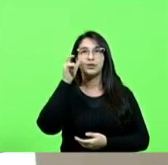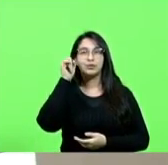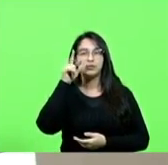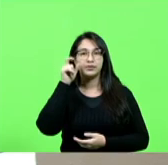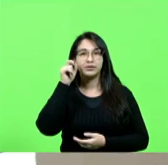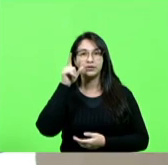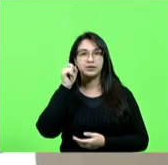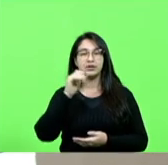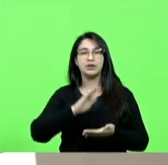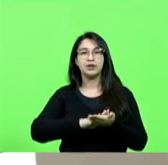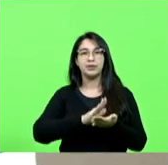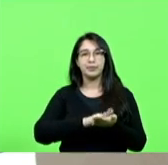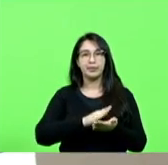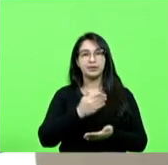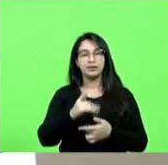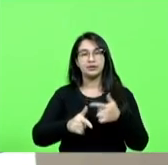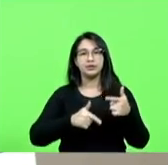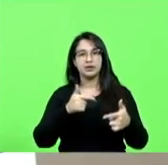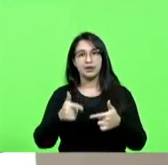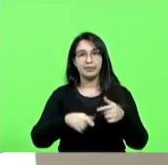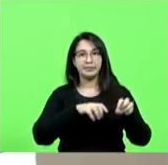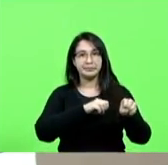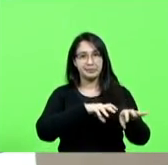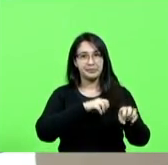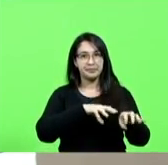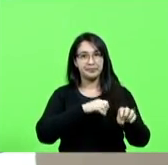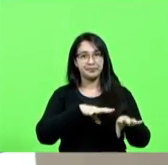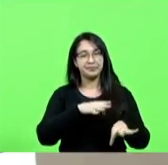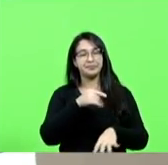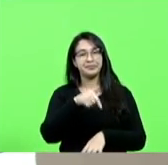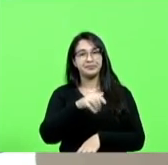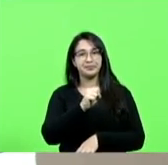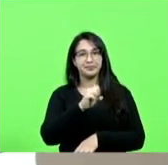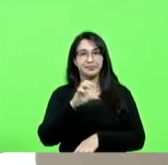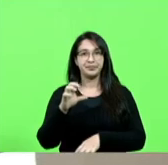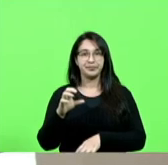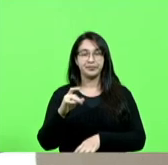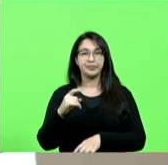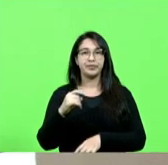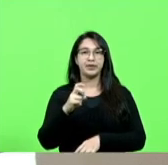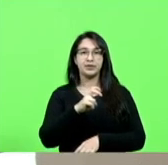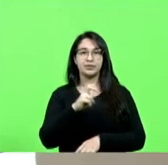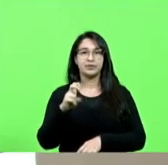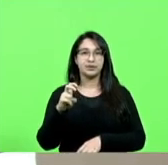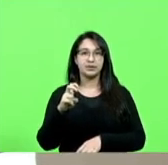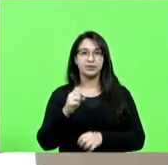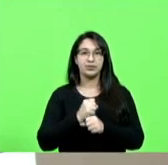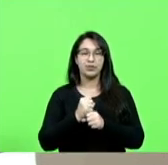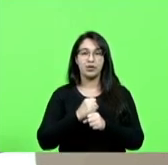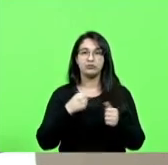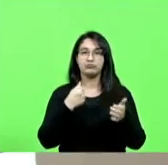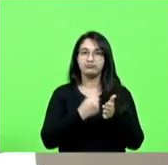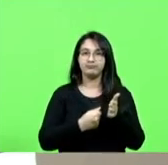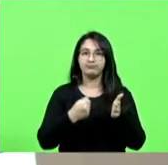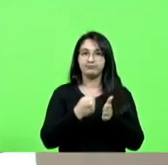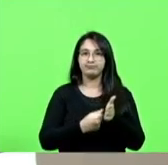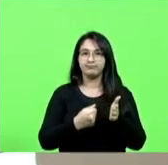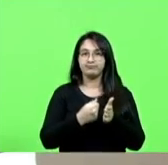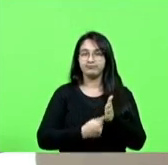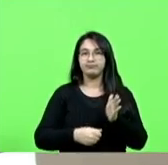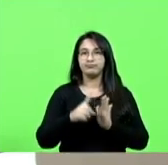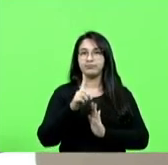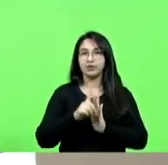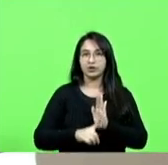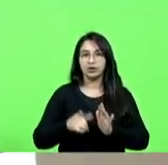trabalhadores em educação da rede pública de ensino do Estado de Santa Catarina pelos 55 anos de história na luta por direitos e